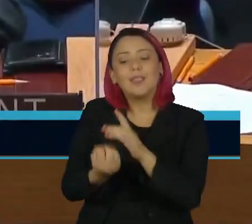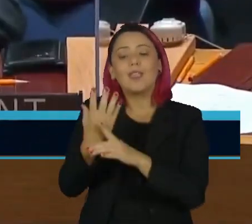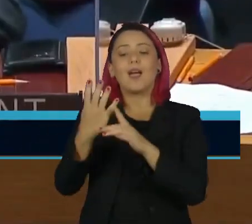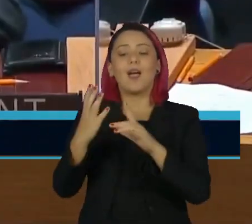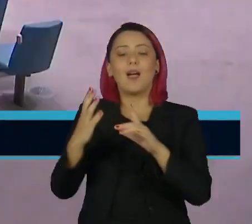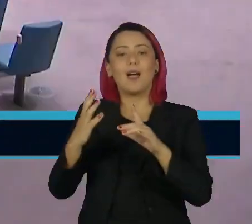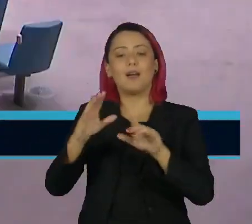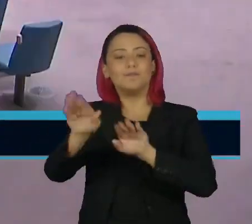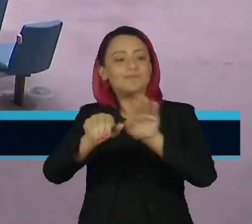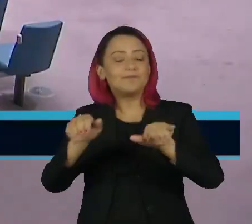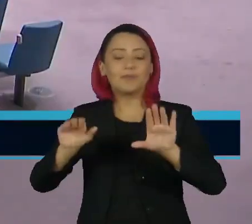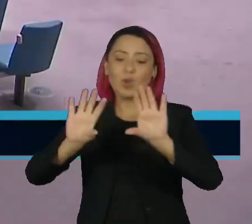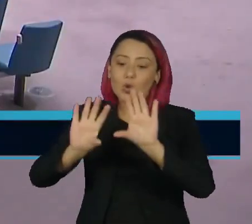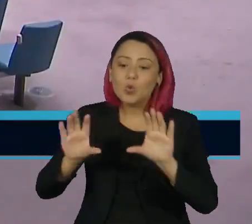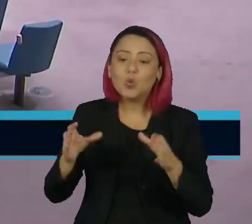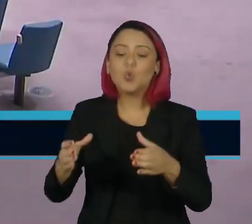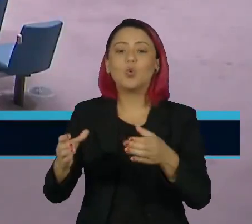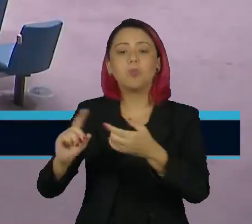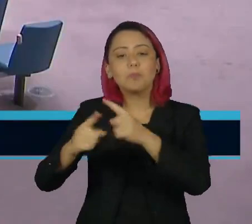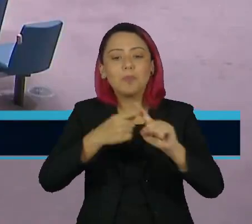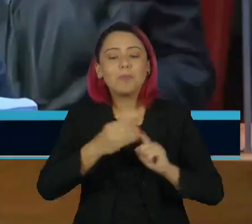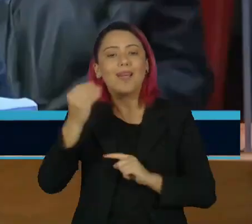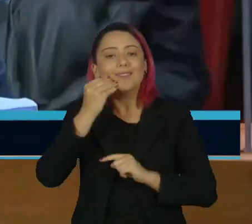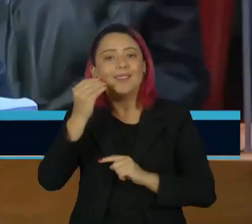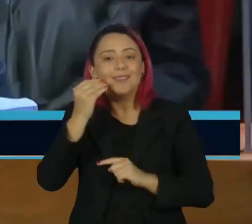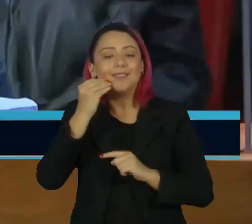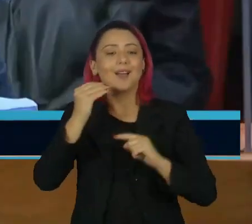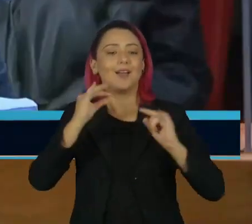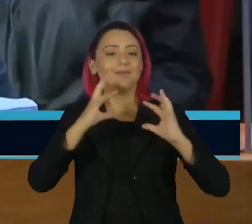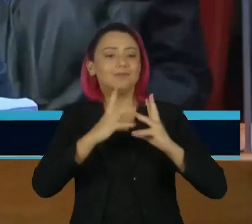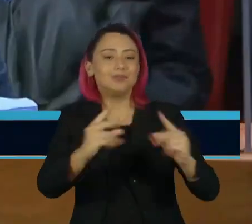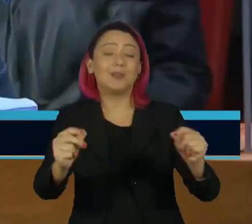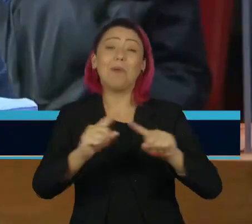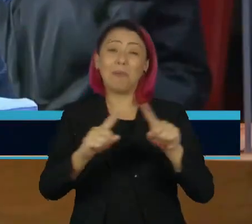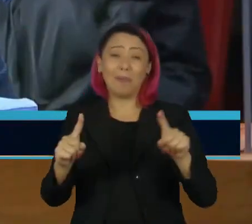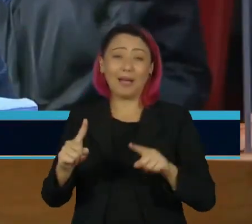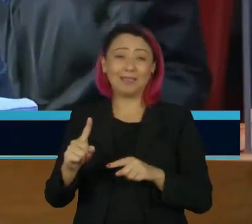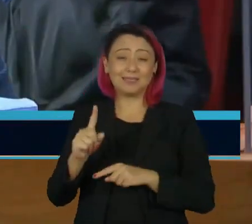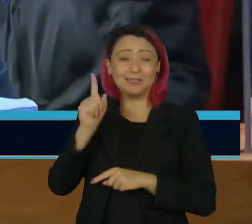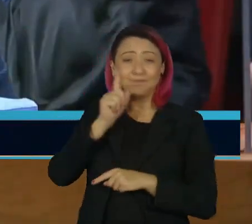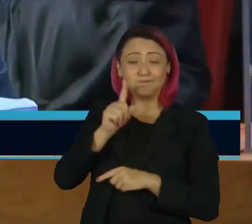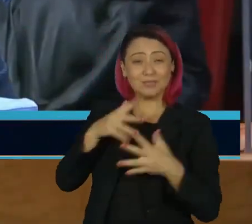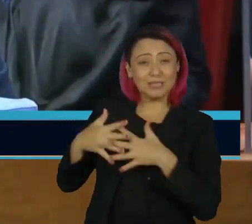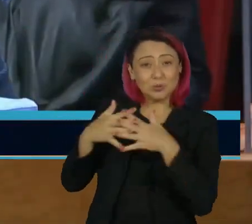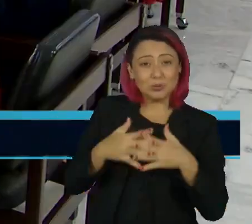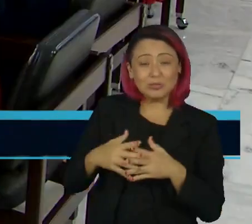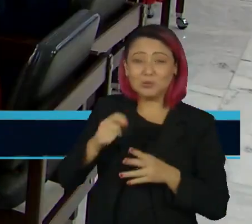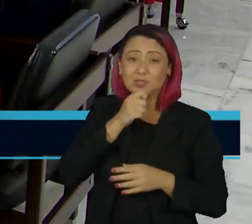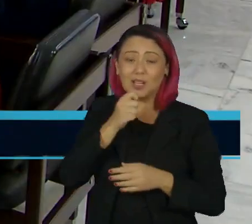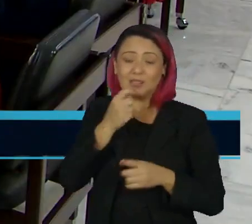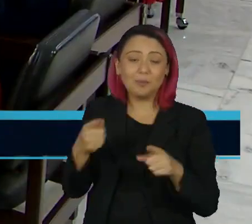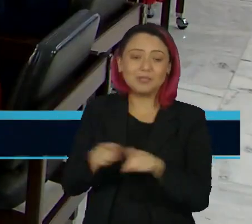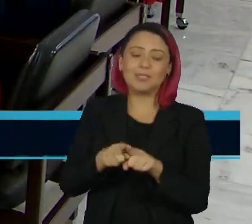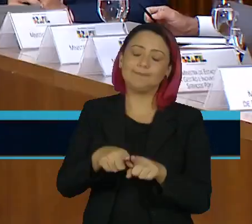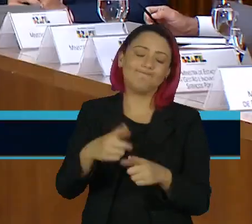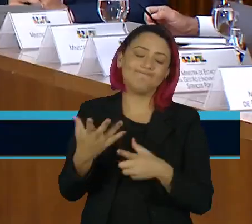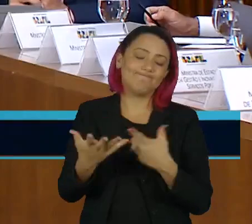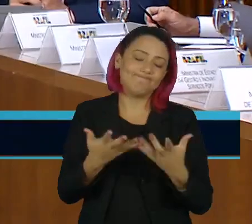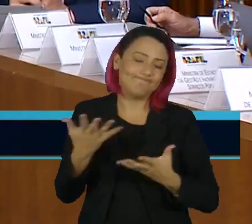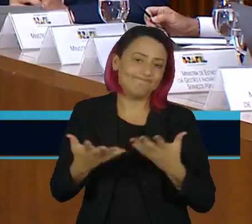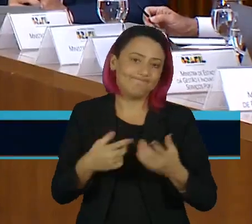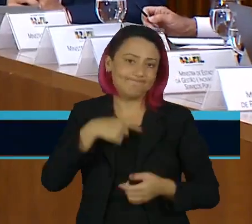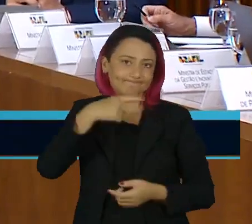propor saídas à crise. Mas sem o apoio dos Estados Unidos, o seu plano não decolou. A existência